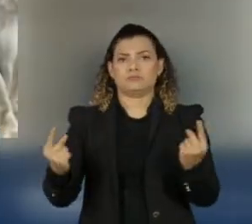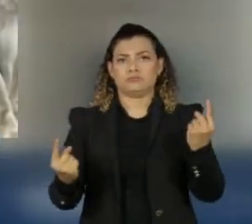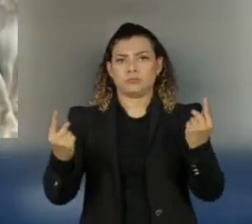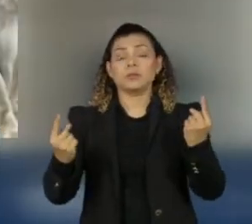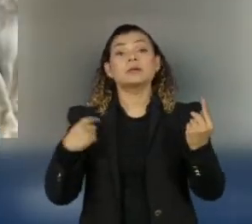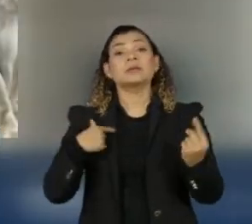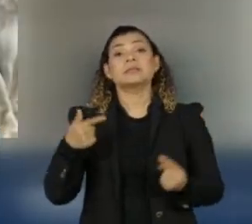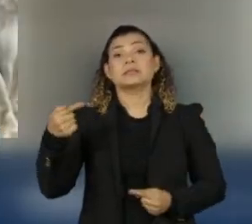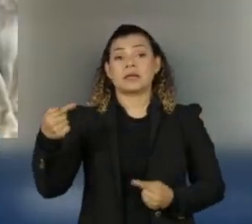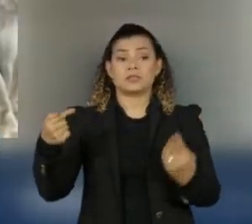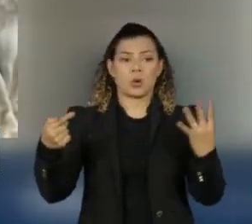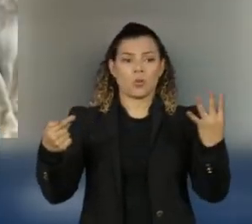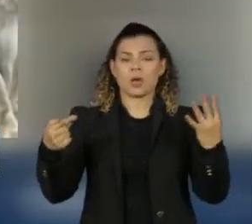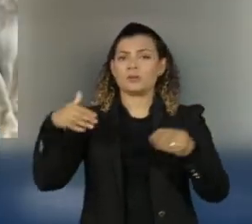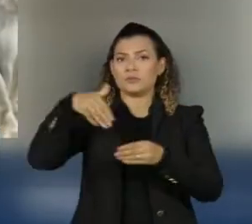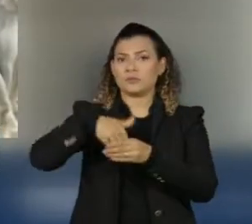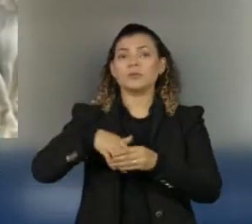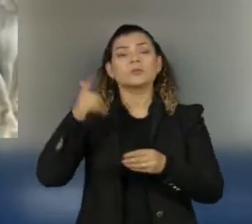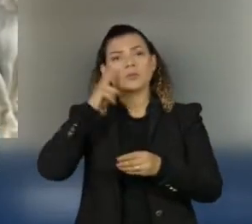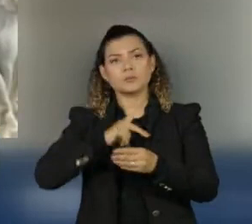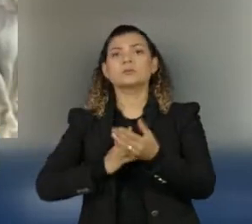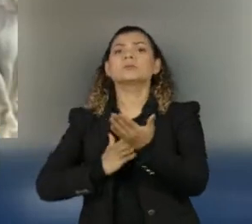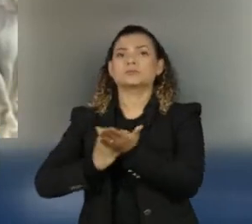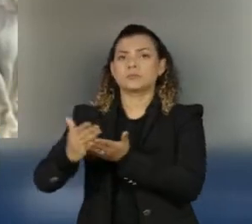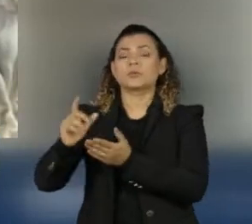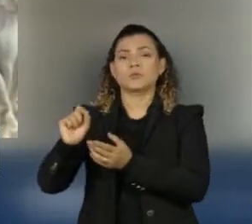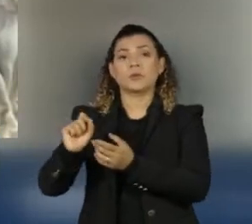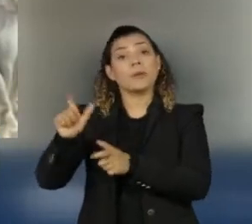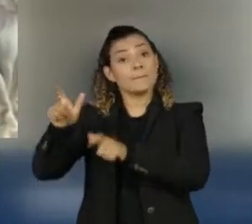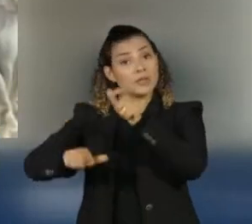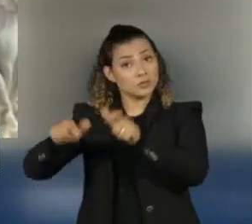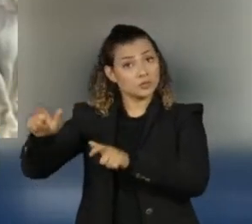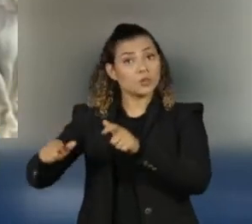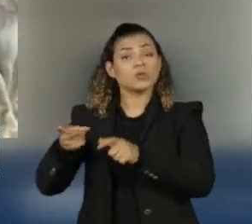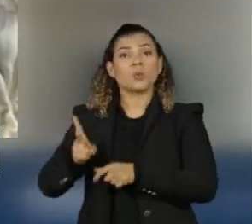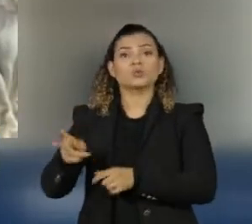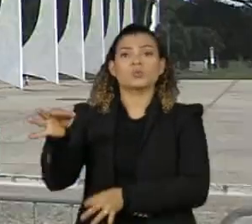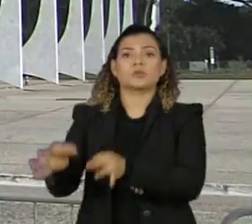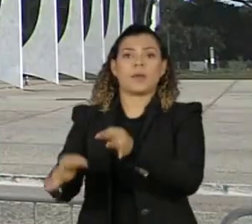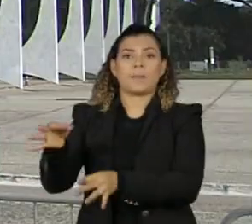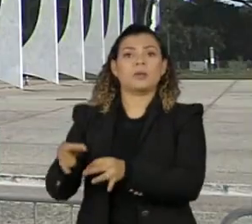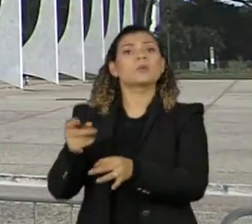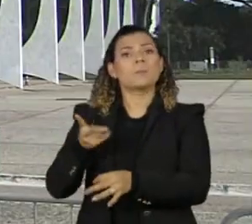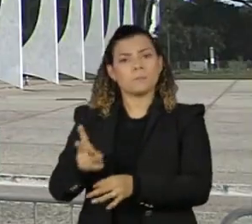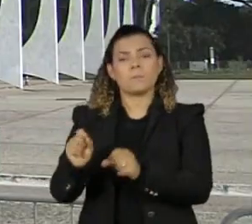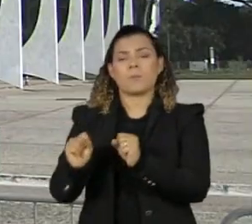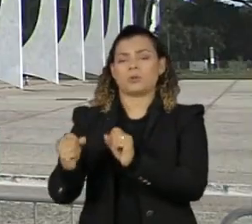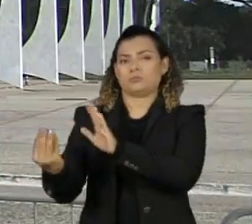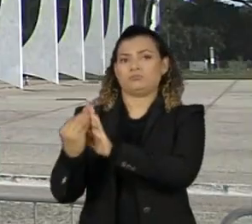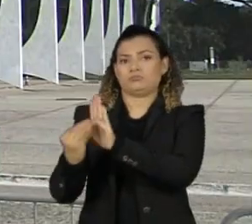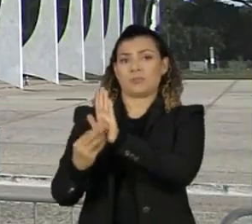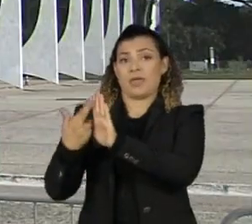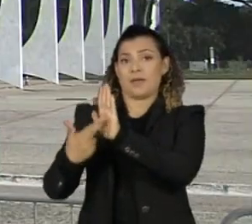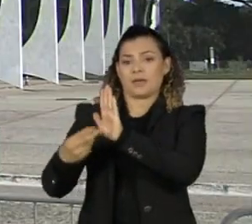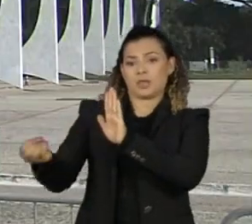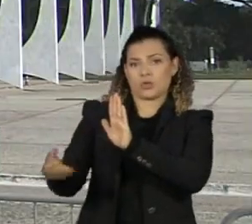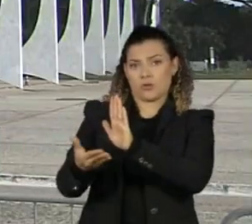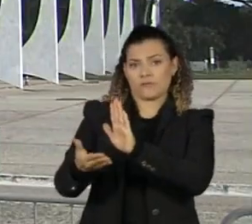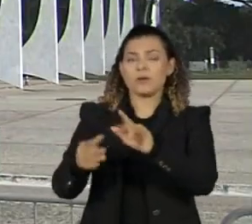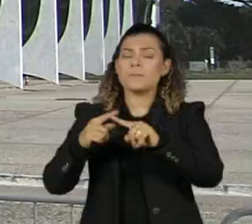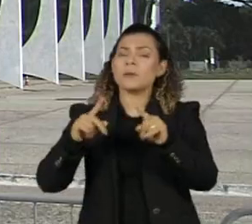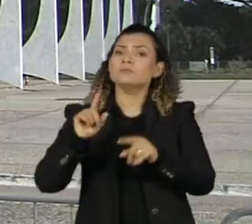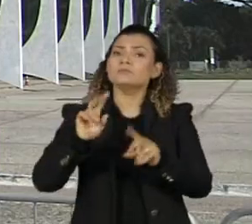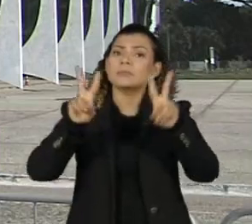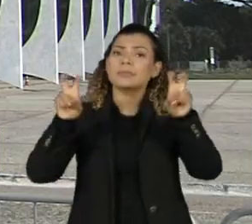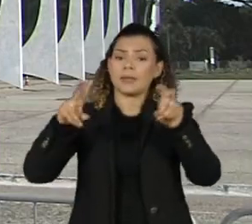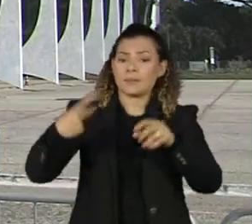por sete votos a quatro, poderá ser aplicada aos casos que ainda estão em julgamento. São milhares os processos relacionados